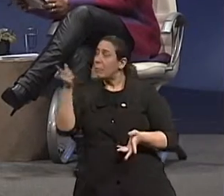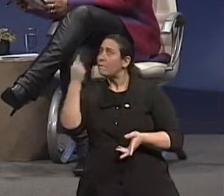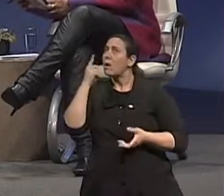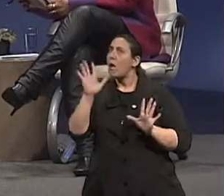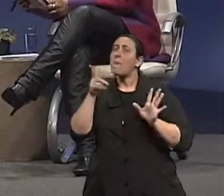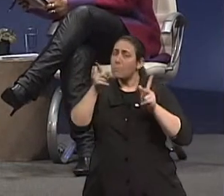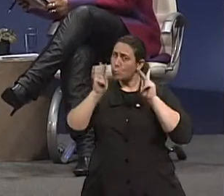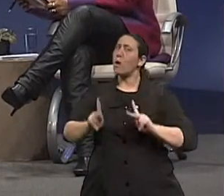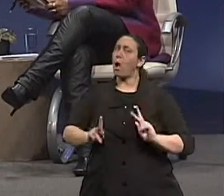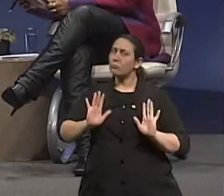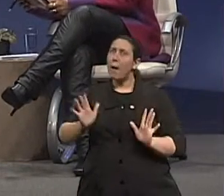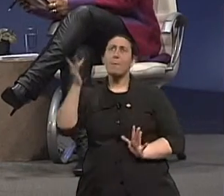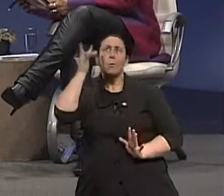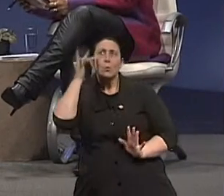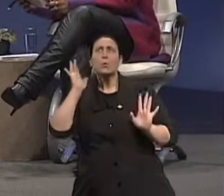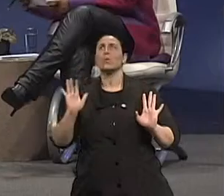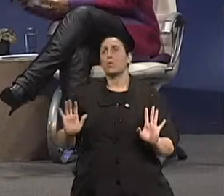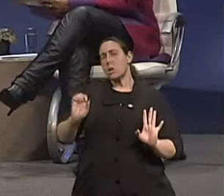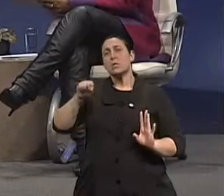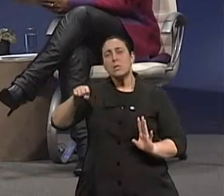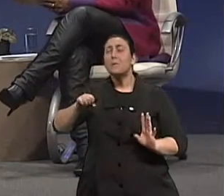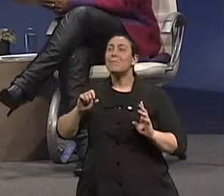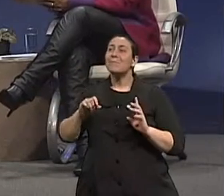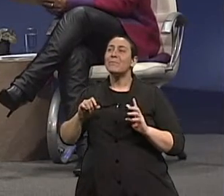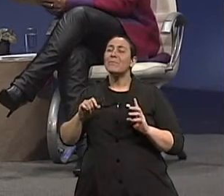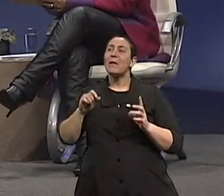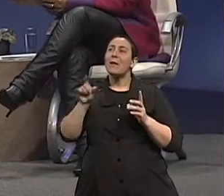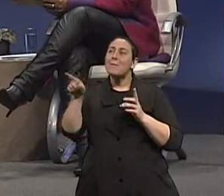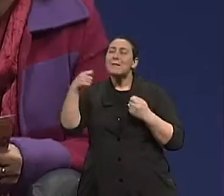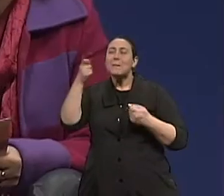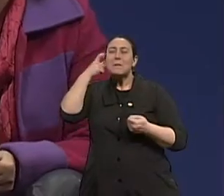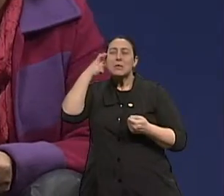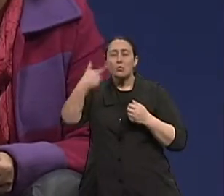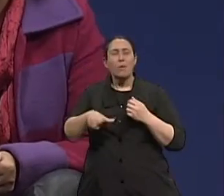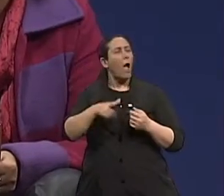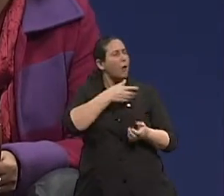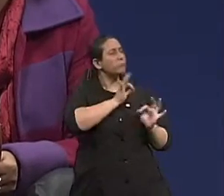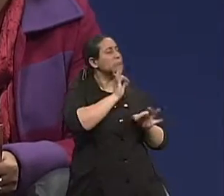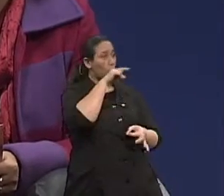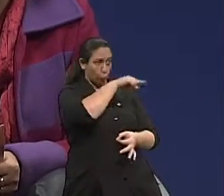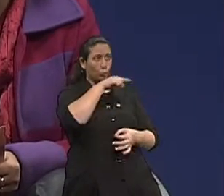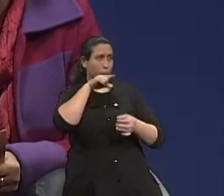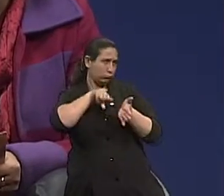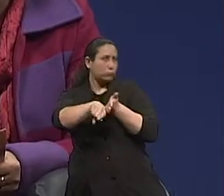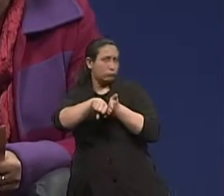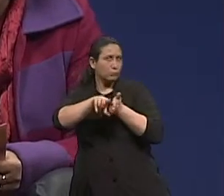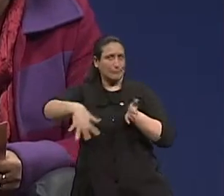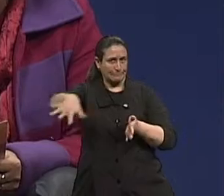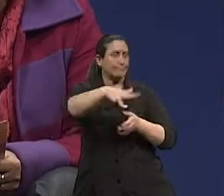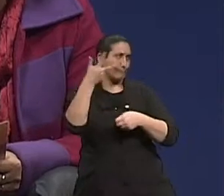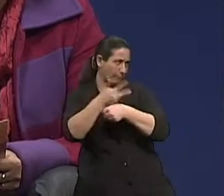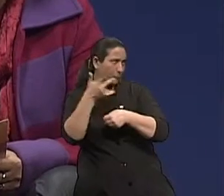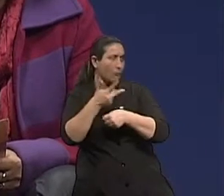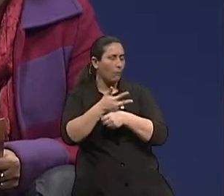não tem. Claro. Eu acho que é isso que eu quero dizer. Claro. A gente tem repensar isso. Sim. E o senhor, como geriatra, eu quero que o senhor nos fale um